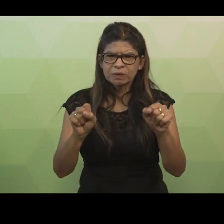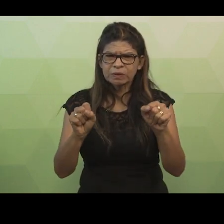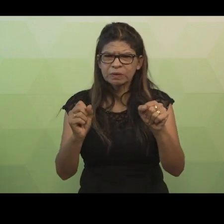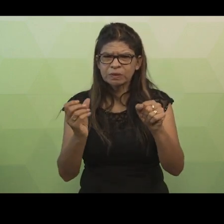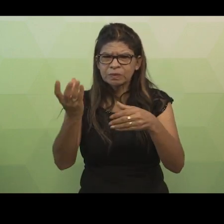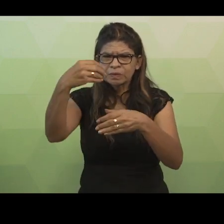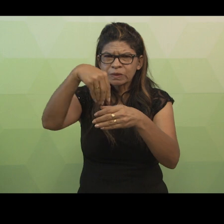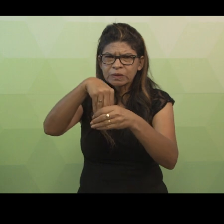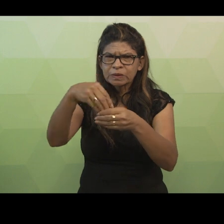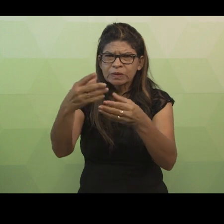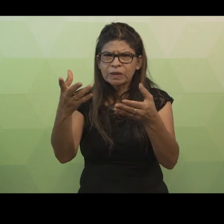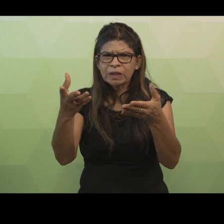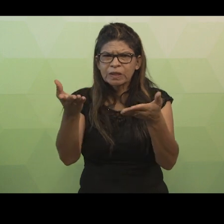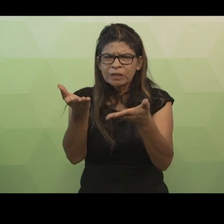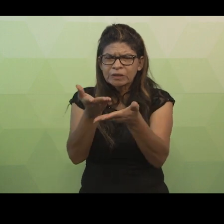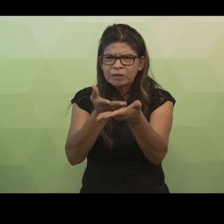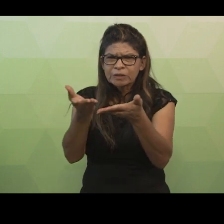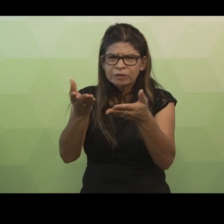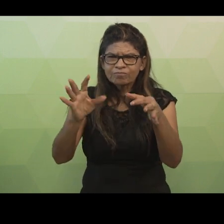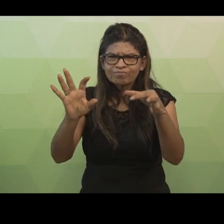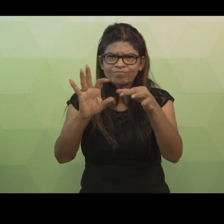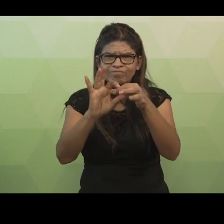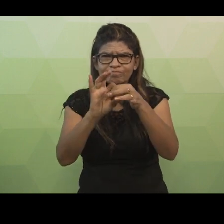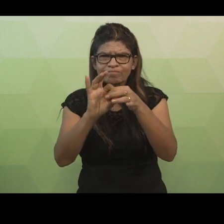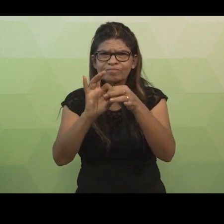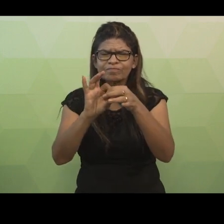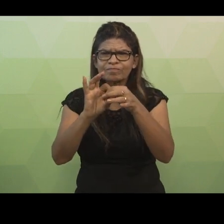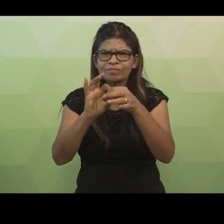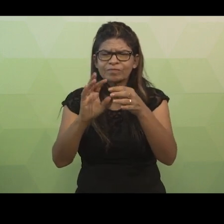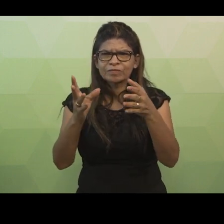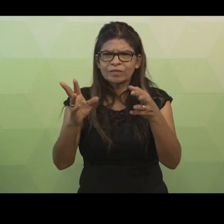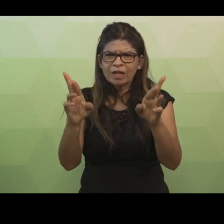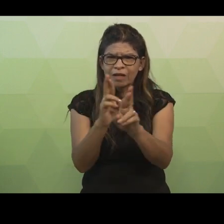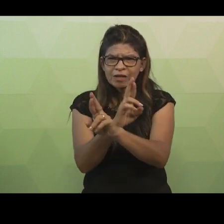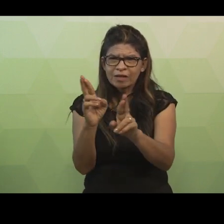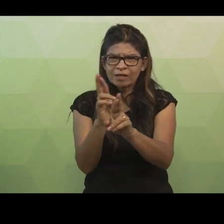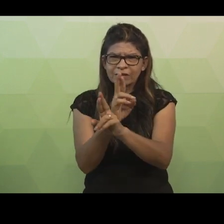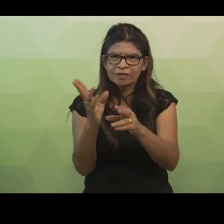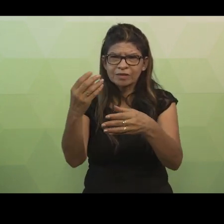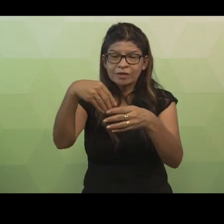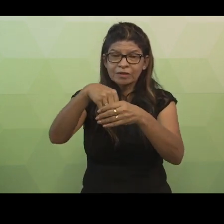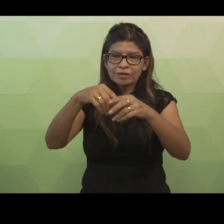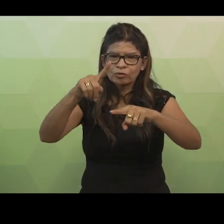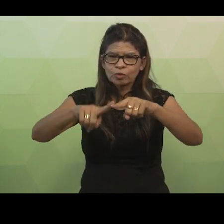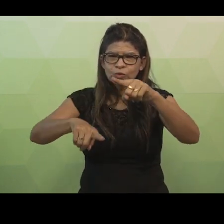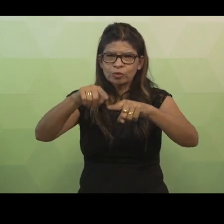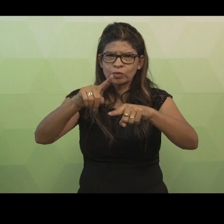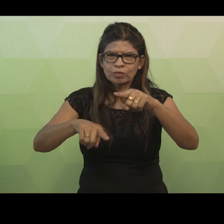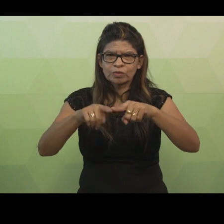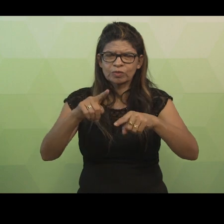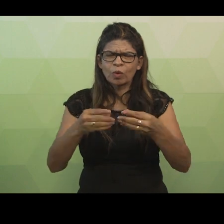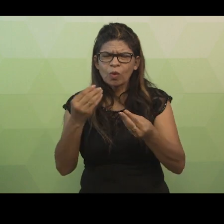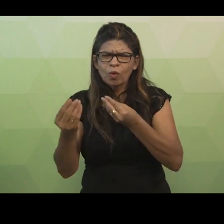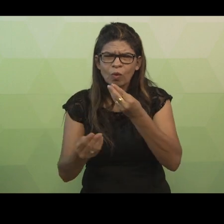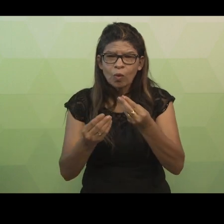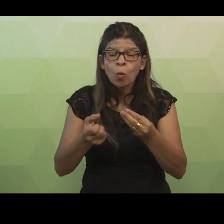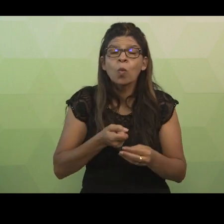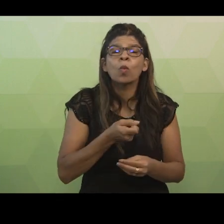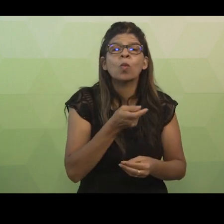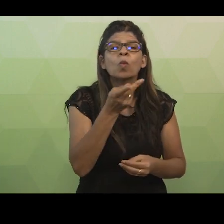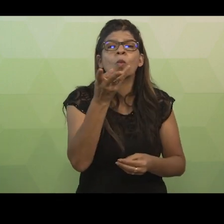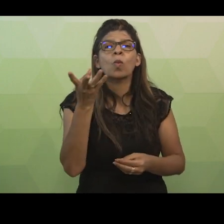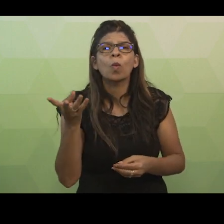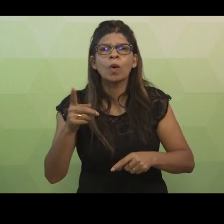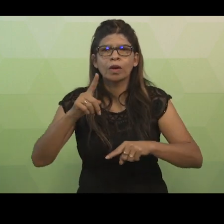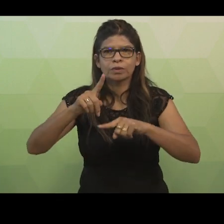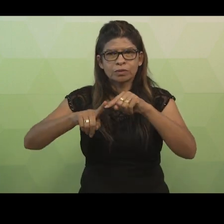entre os objetos. A essa associação, damos o nome de relacionamento. A quantidade de objetos que poderá